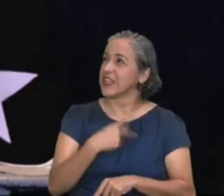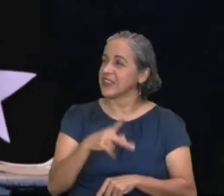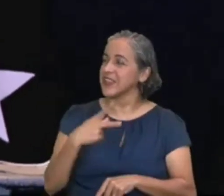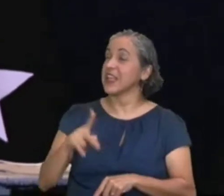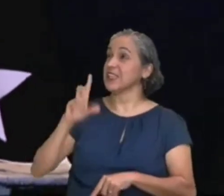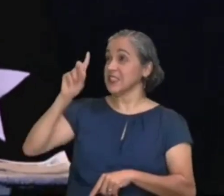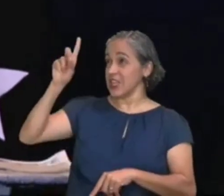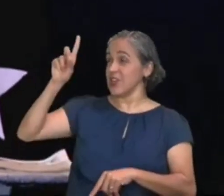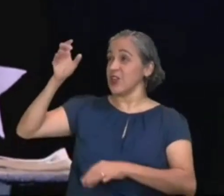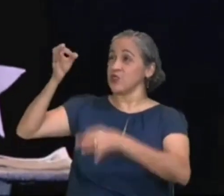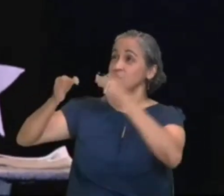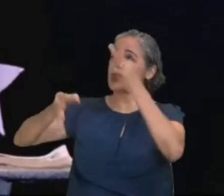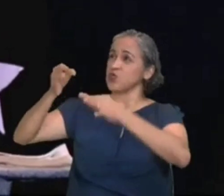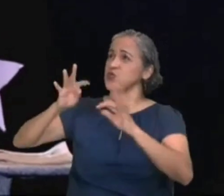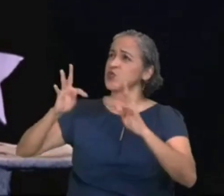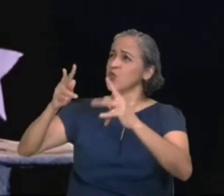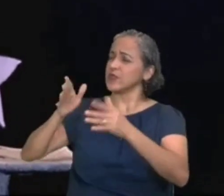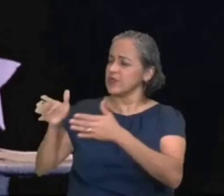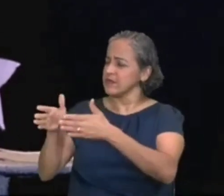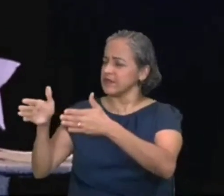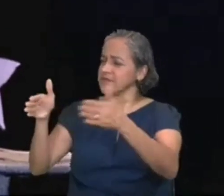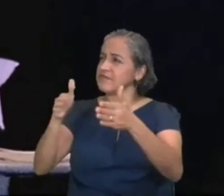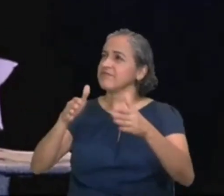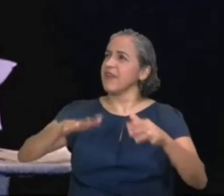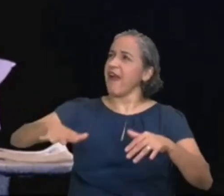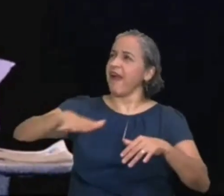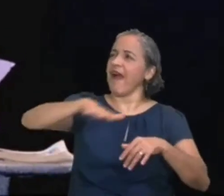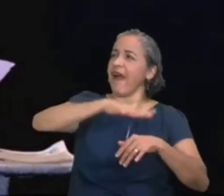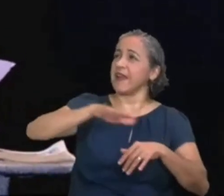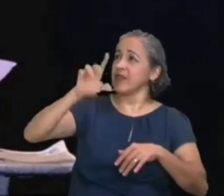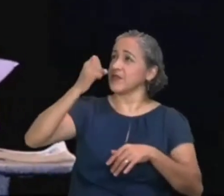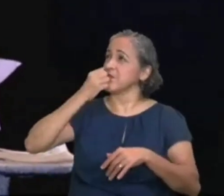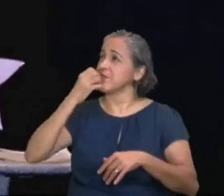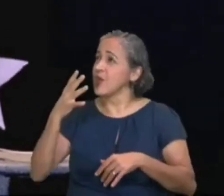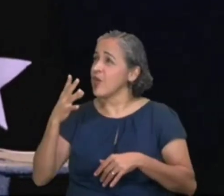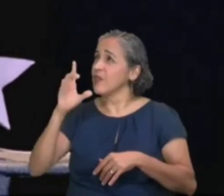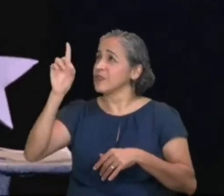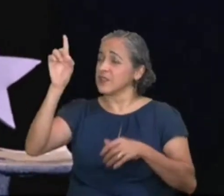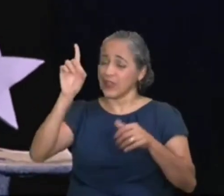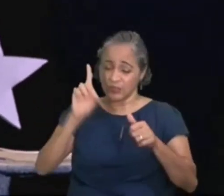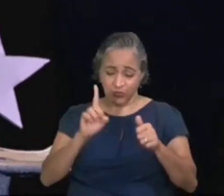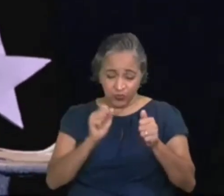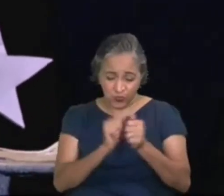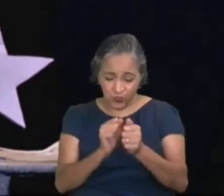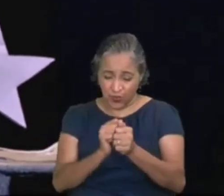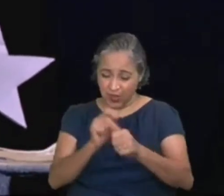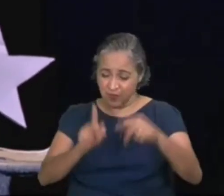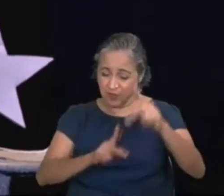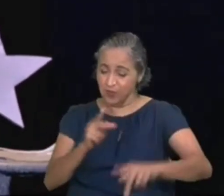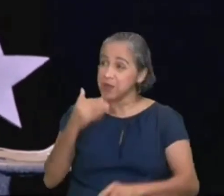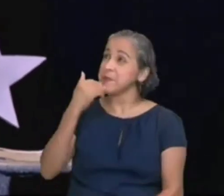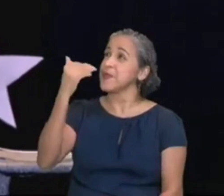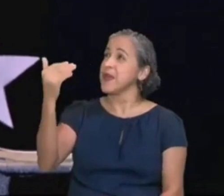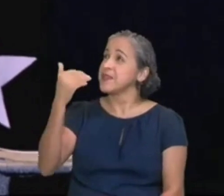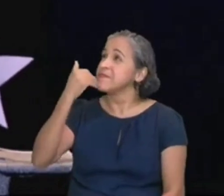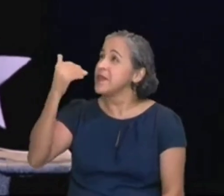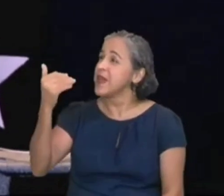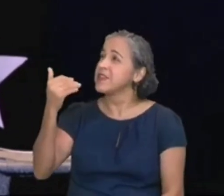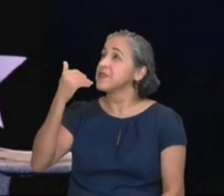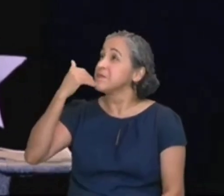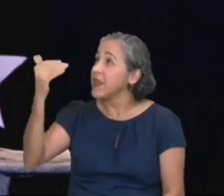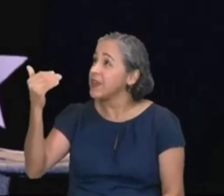todos os seus caminhos, e é bondoso, em tudo o que faz, o Senhor, está perto, de todos, que o invocam, de todos, que o invocam, com